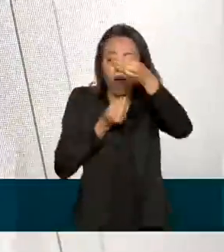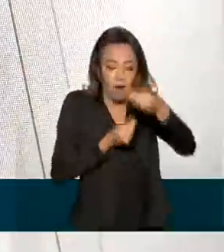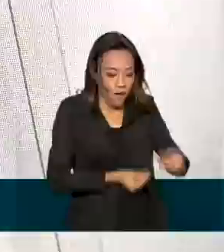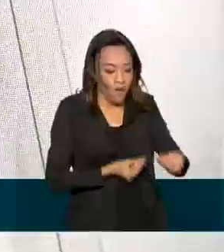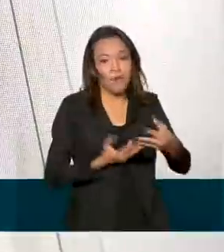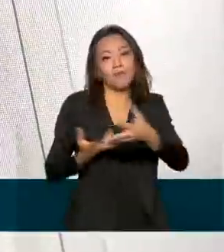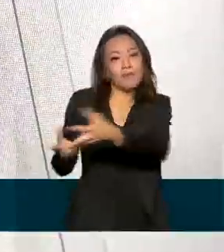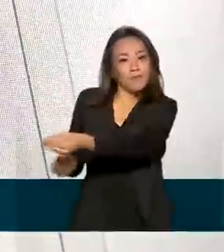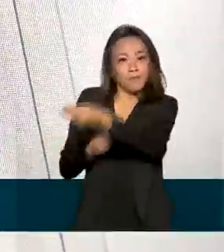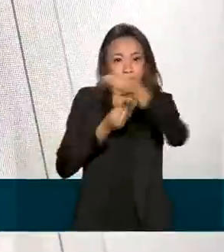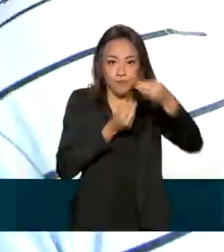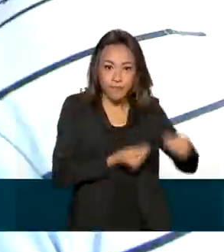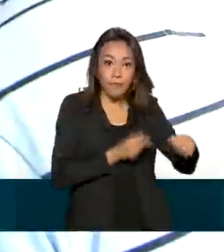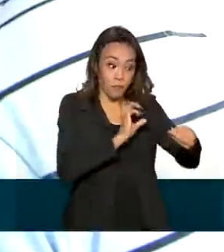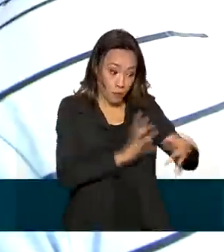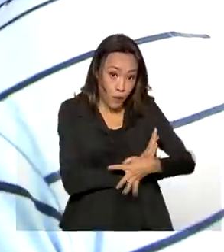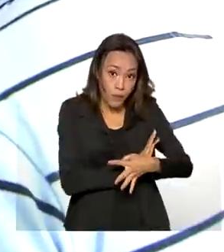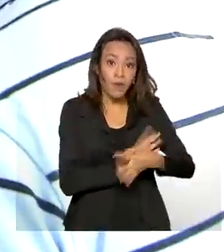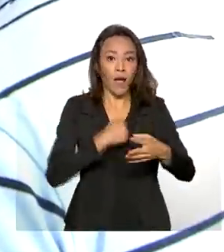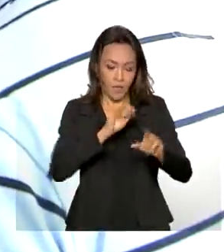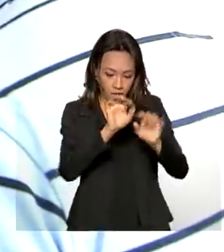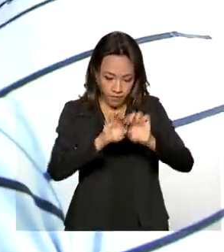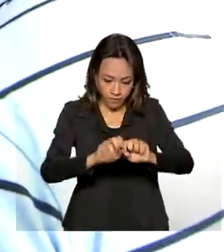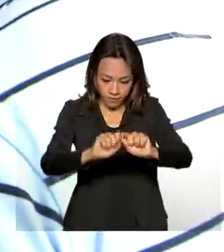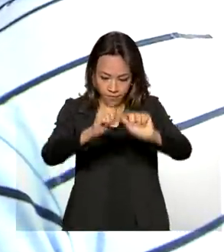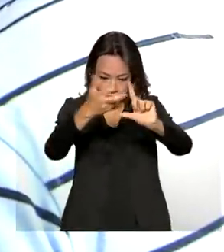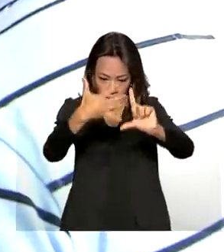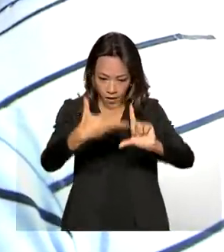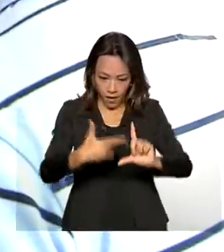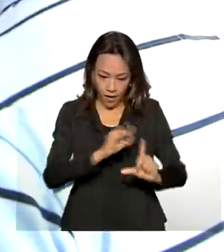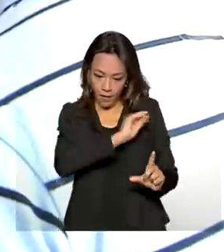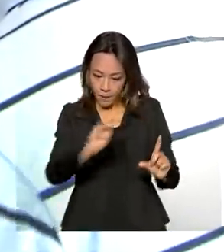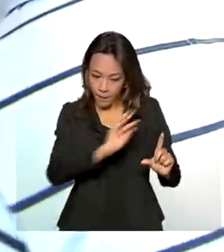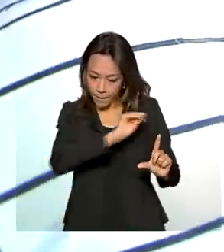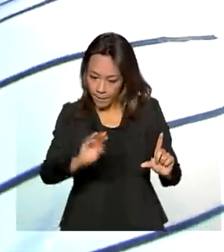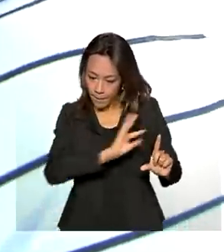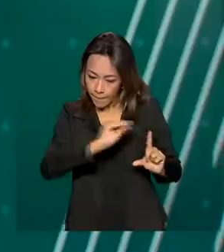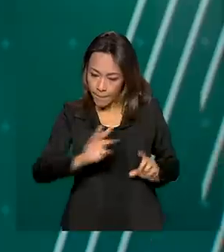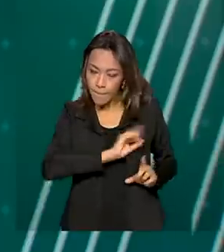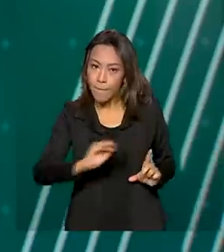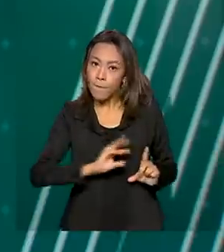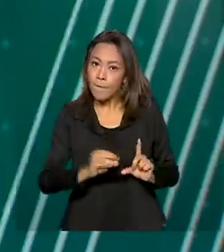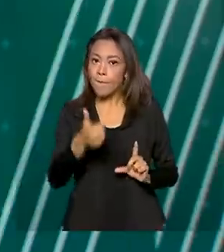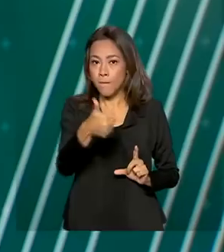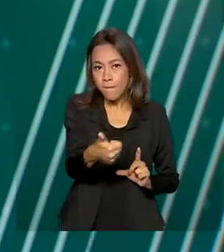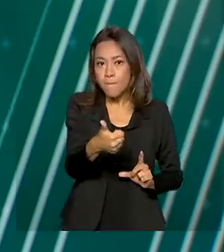Receita Federal e que você necessita para confeccionar a sua declaração de imposto de renda.